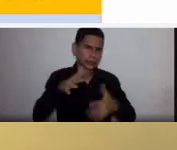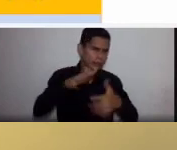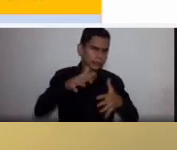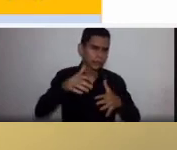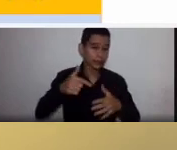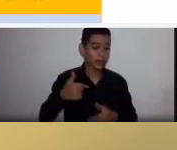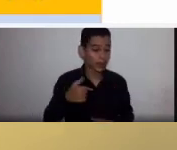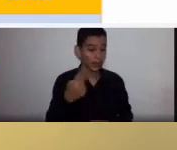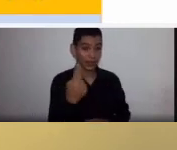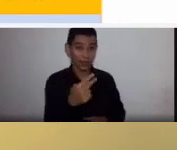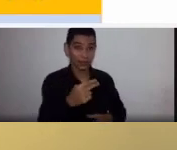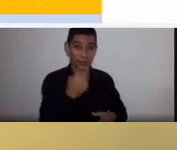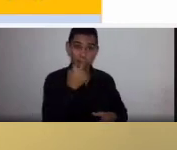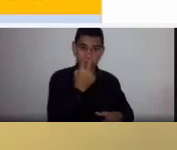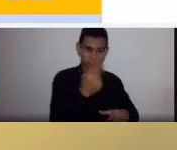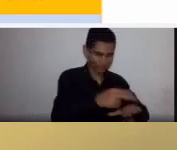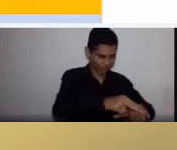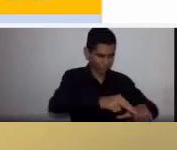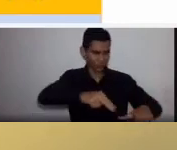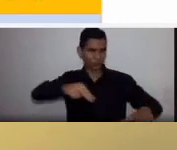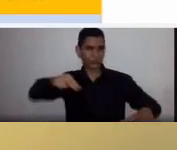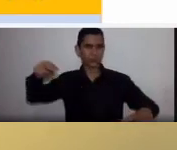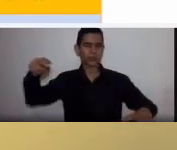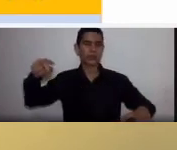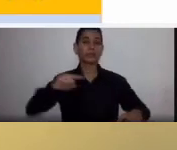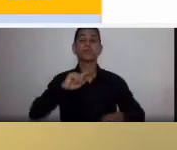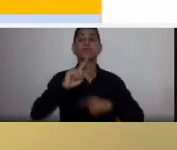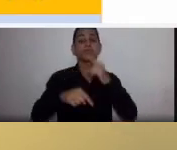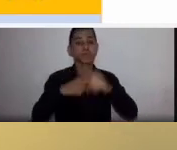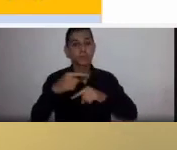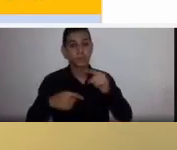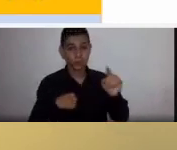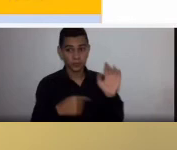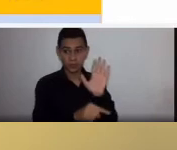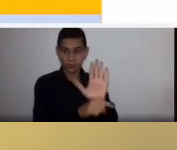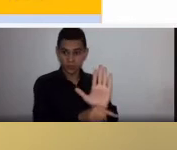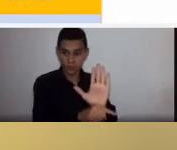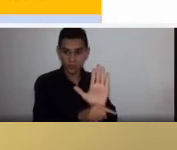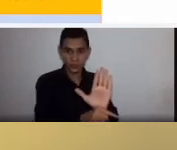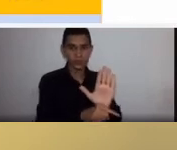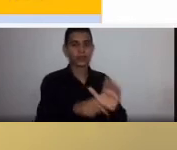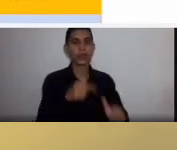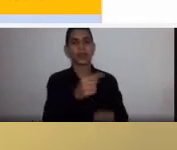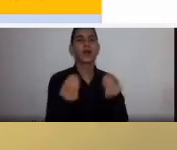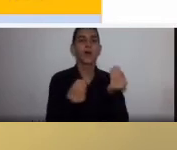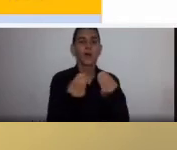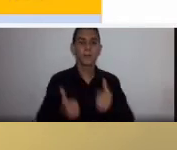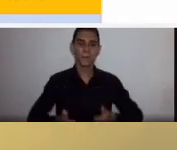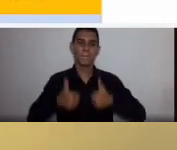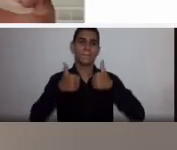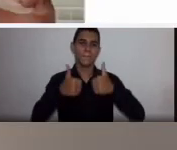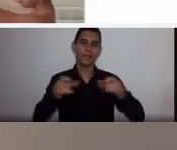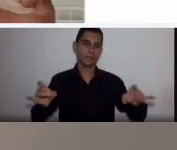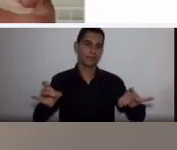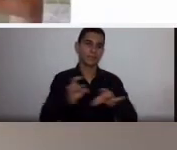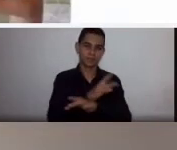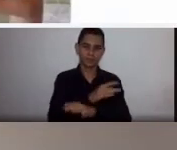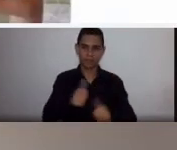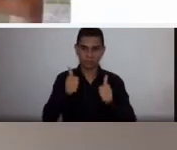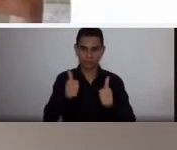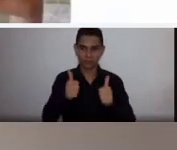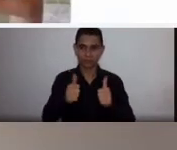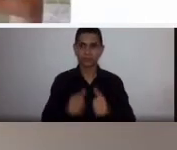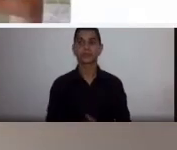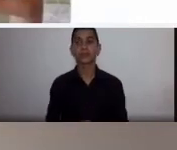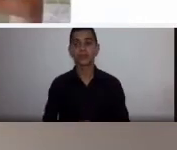ventilação mecânica e no vigésimo, segundo pós-operatório, ela já estava bem e teve alta. De maneira